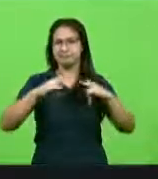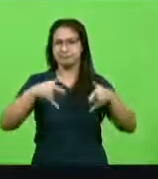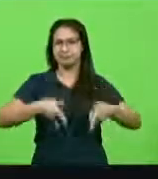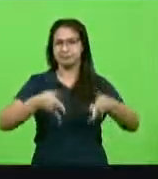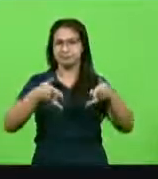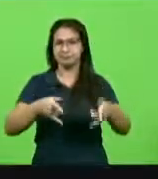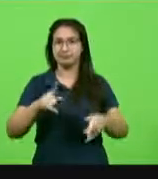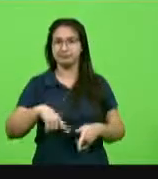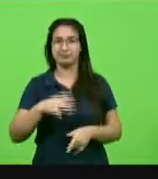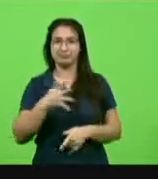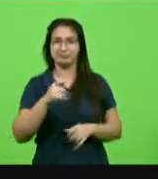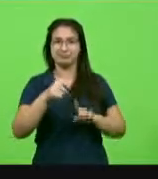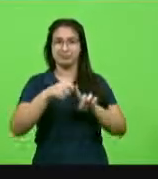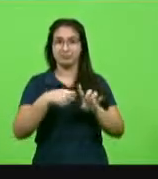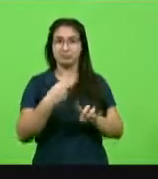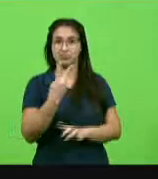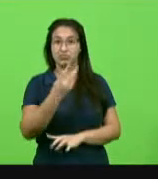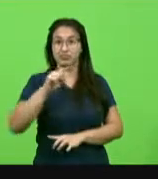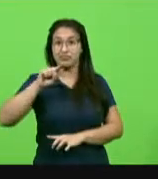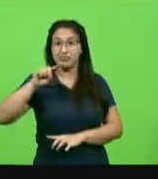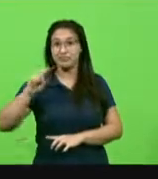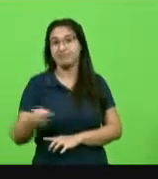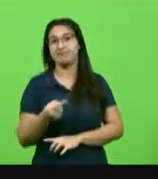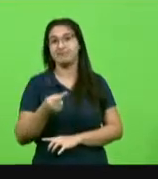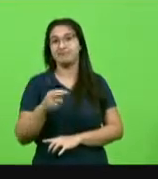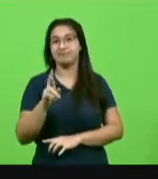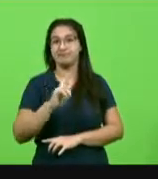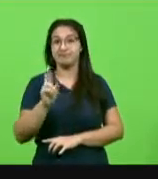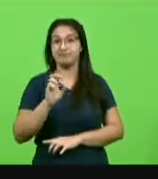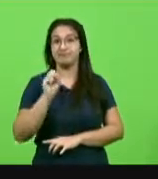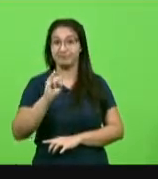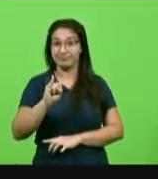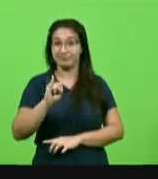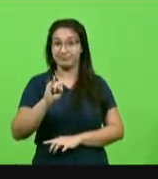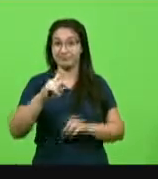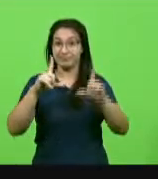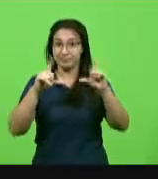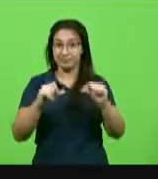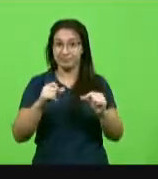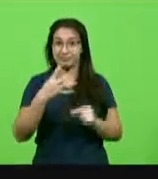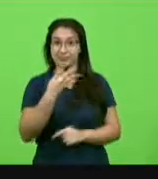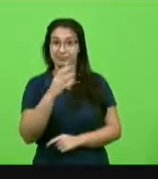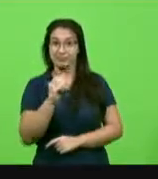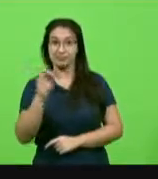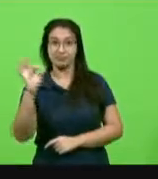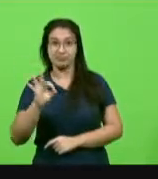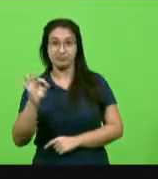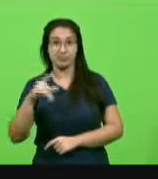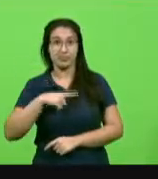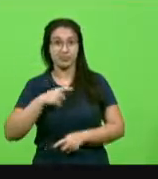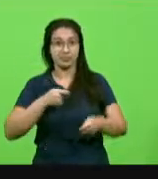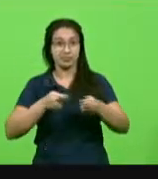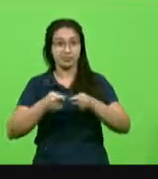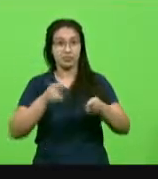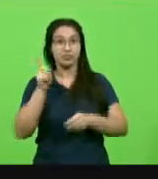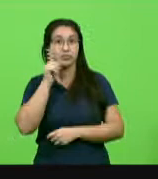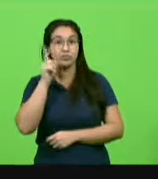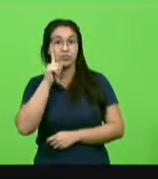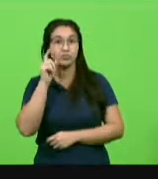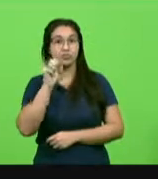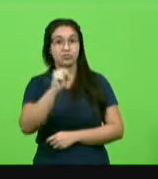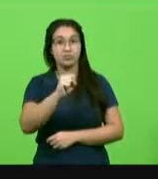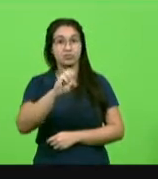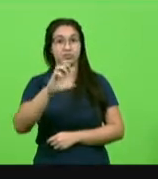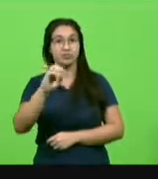mensais. Se nós reduzirmos 40%, vai dar uma economia diária de R$